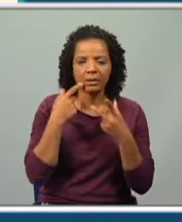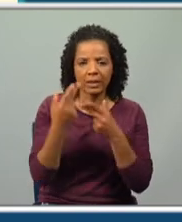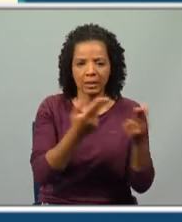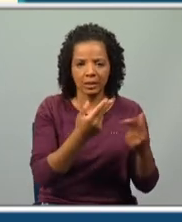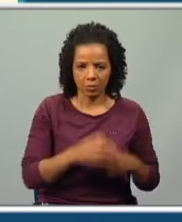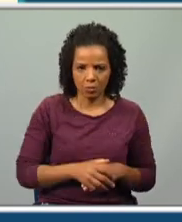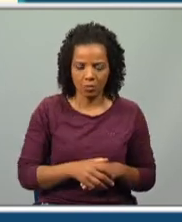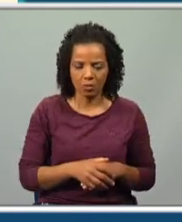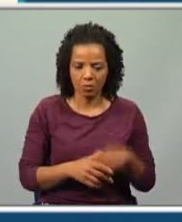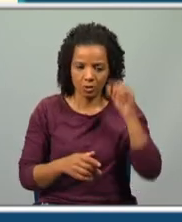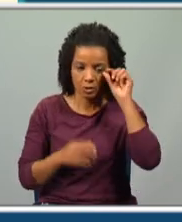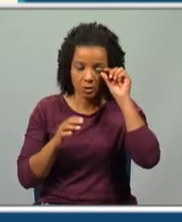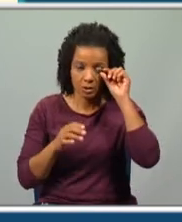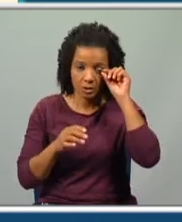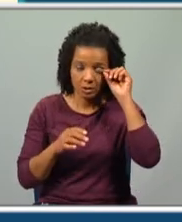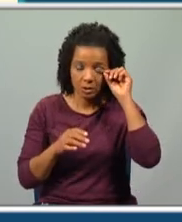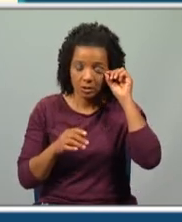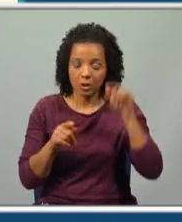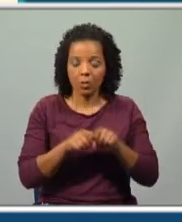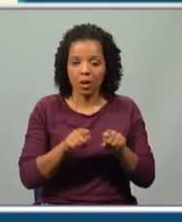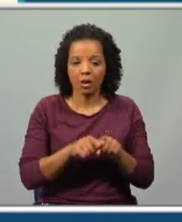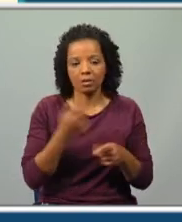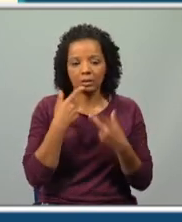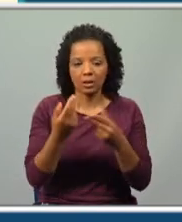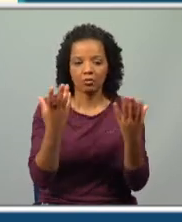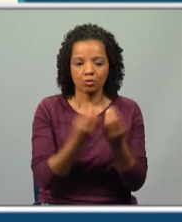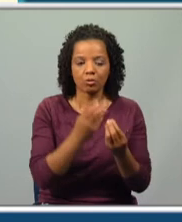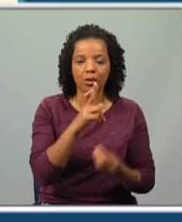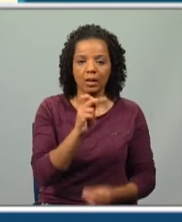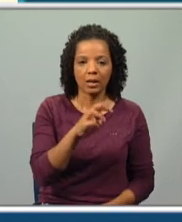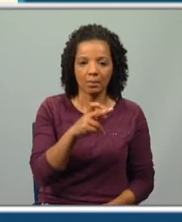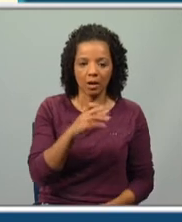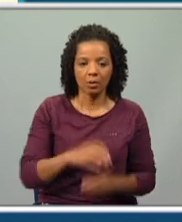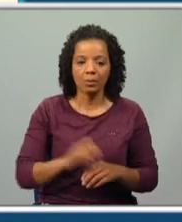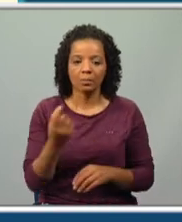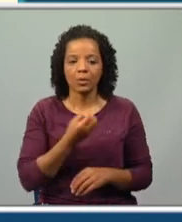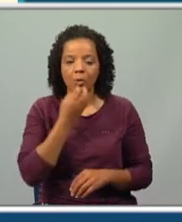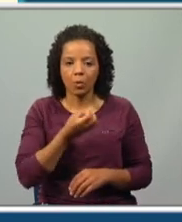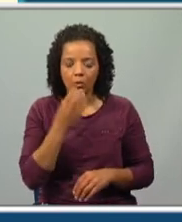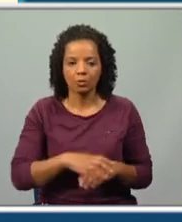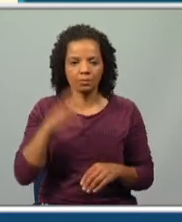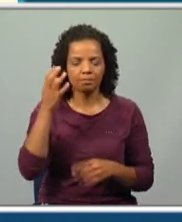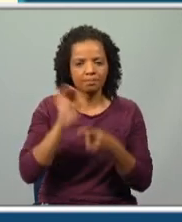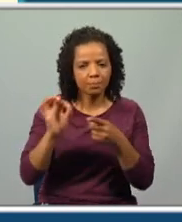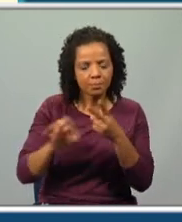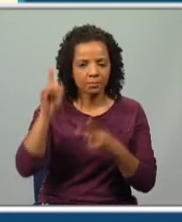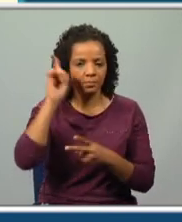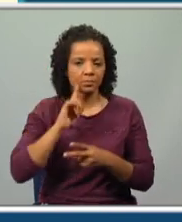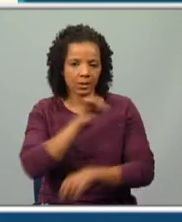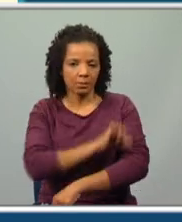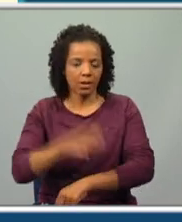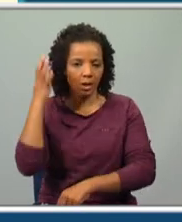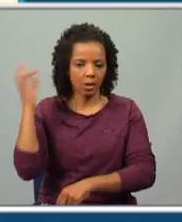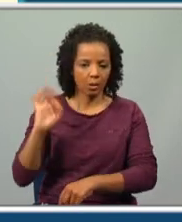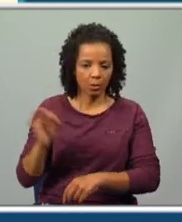crónicas que ele fazia com o Ramalho Ortigão. Depois o primeiro conto, Singularidades de uma Raperiga Loura. O Crime do Padre